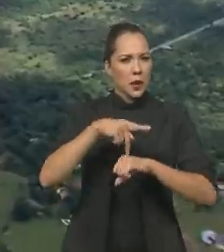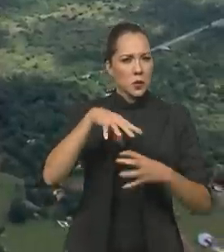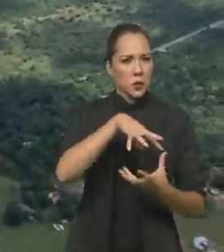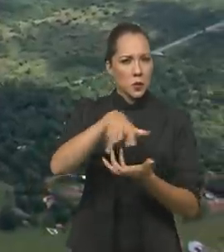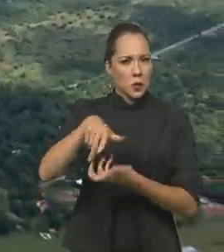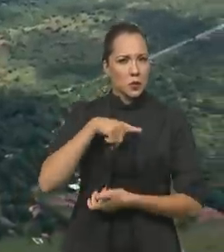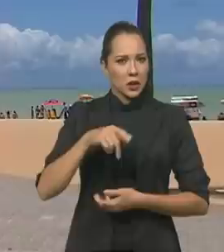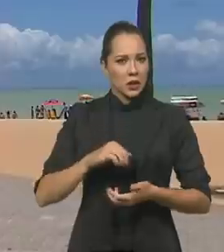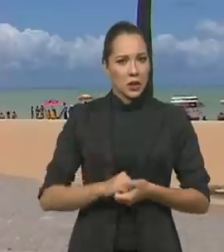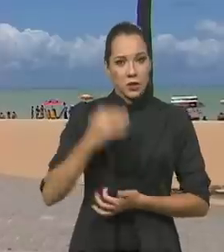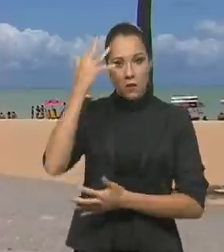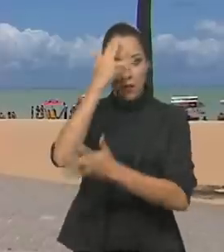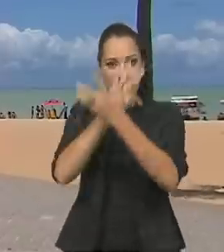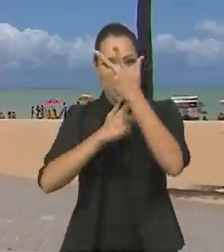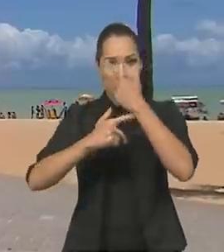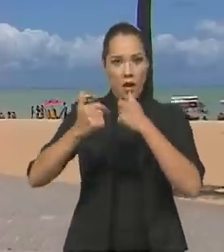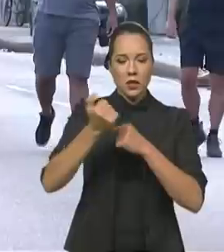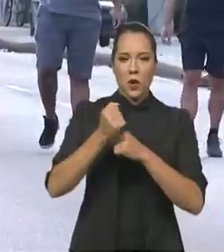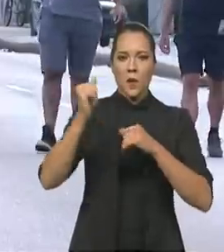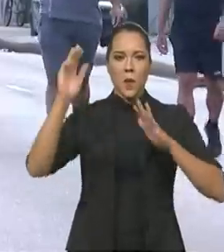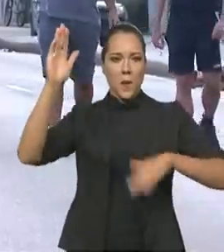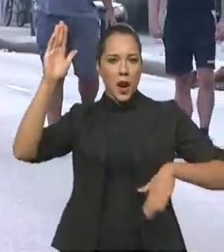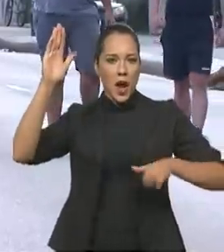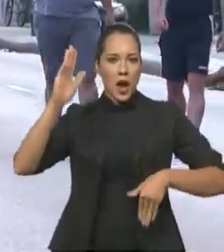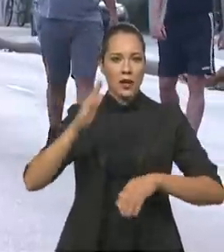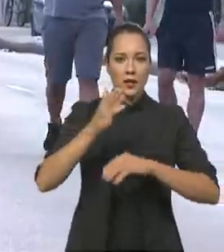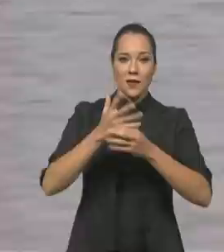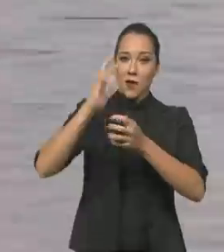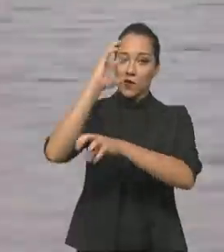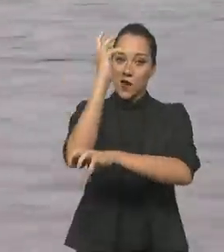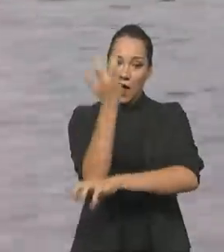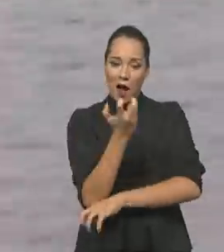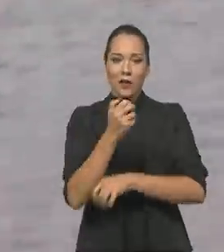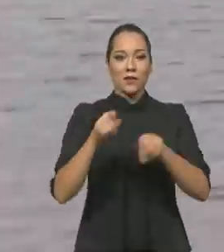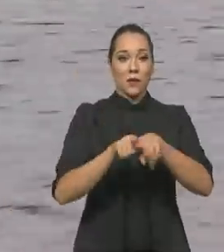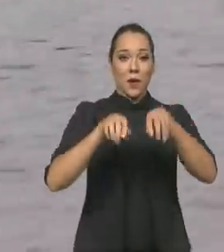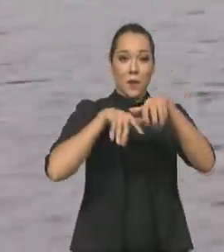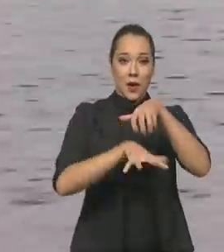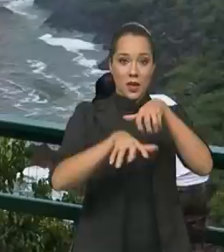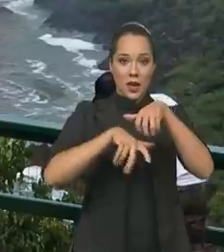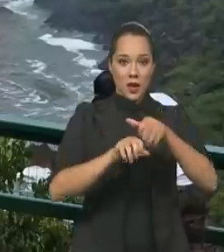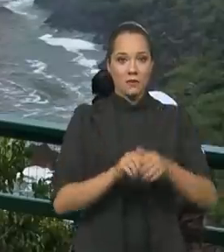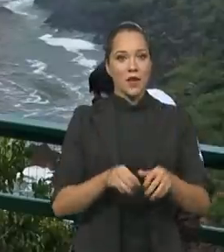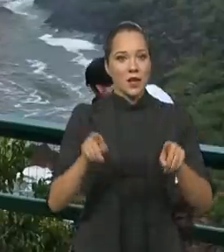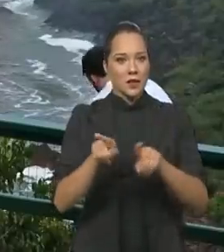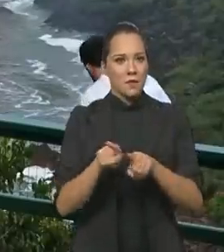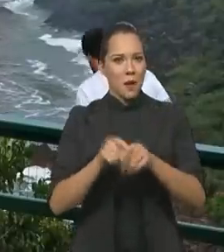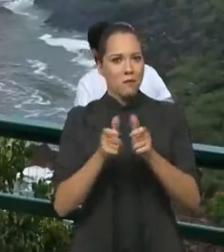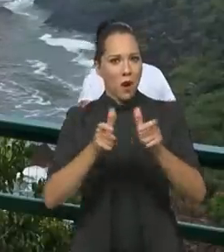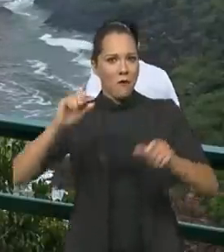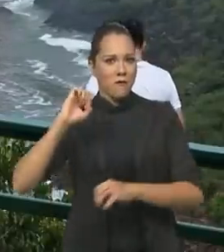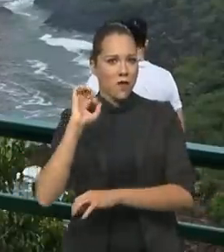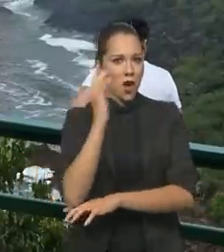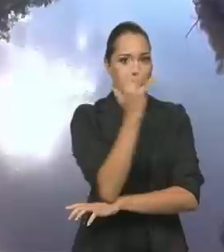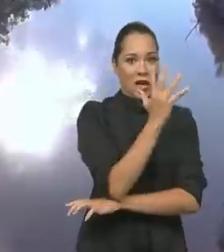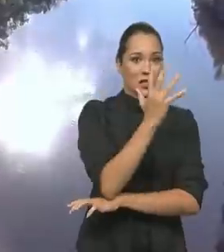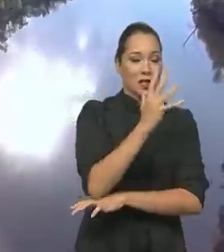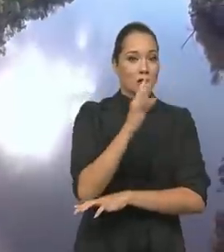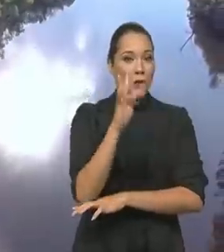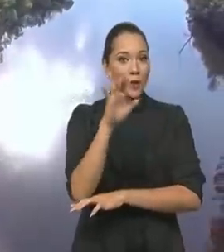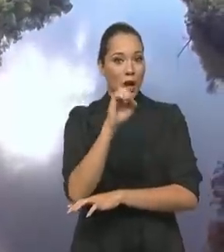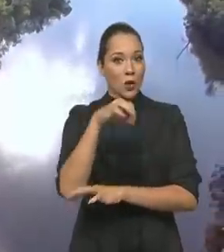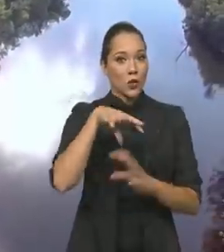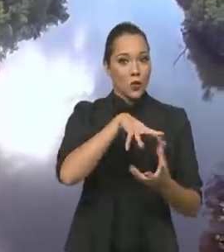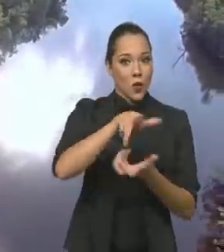mundo. São belezas naturais como praias, o cerrado e o pantanal, além da maior floresta tropical do mundo,